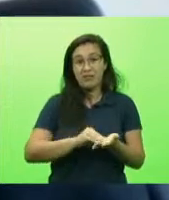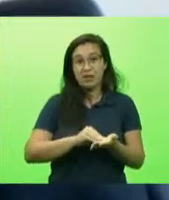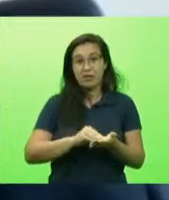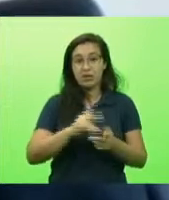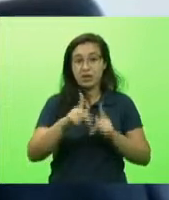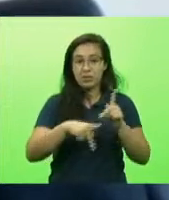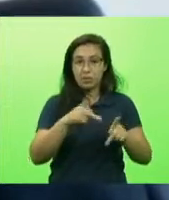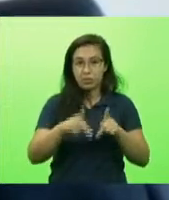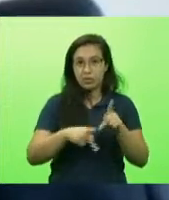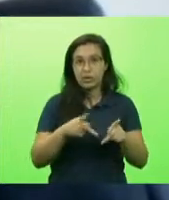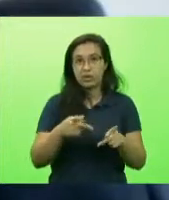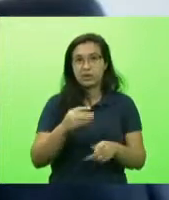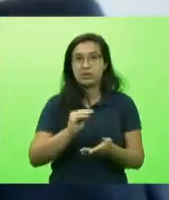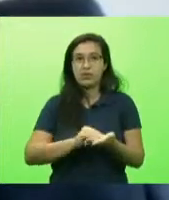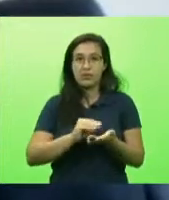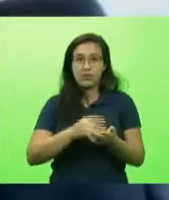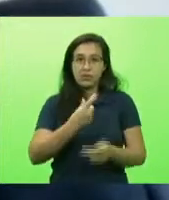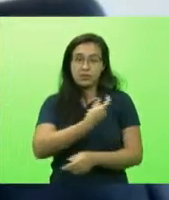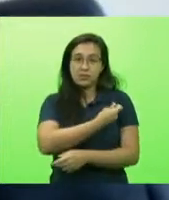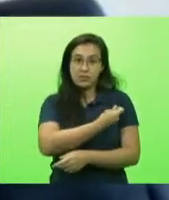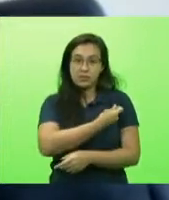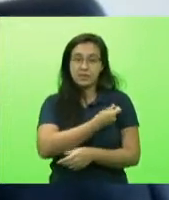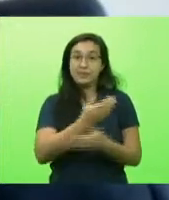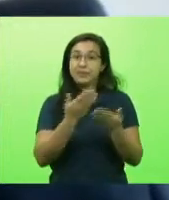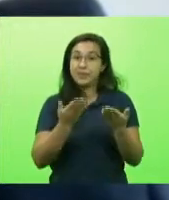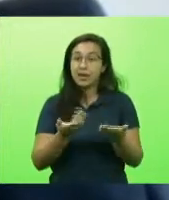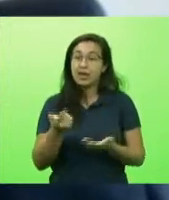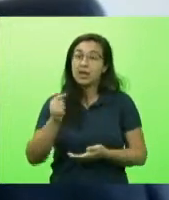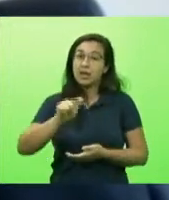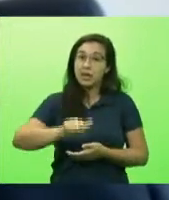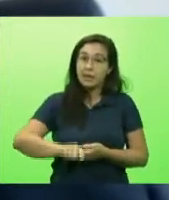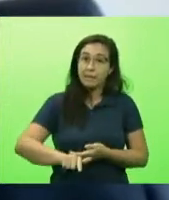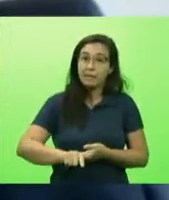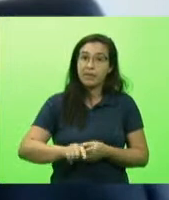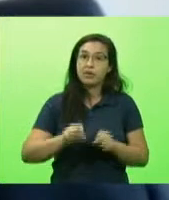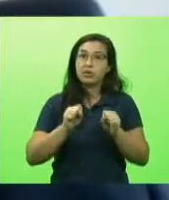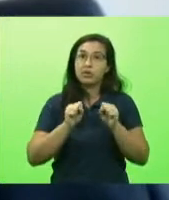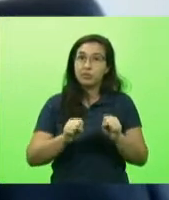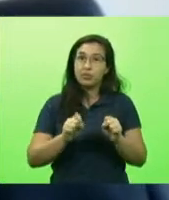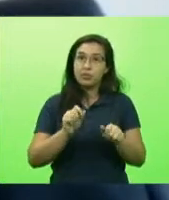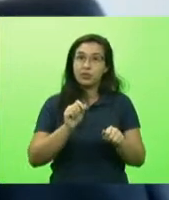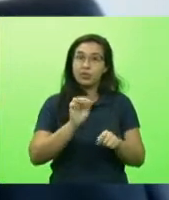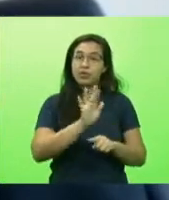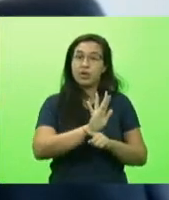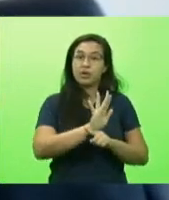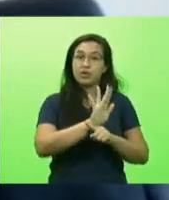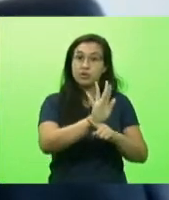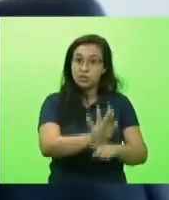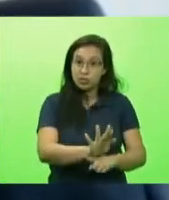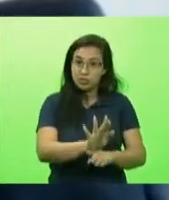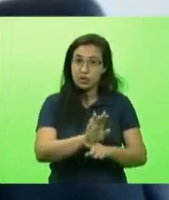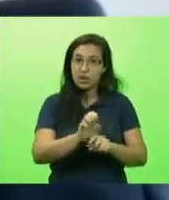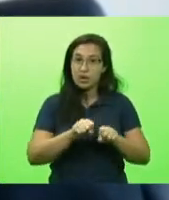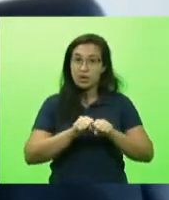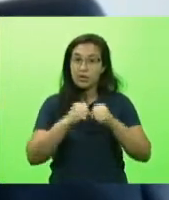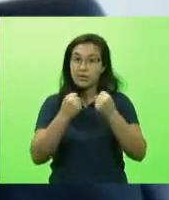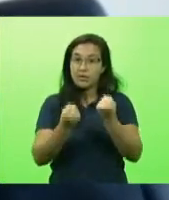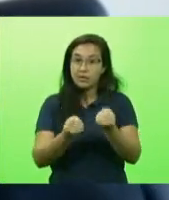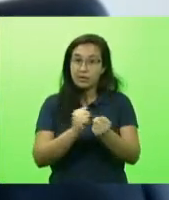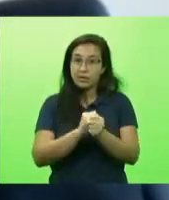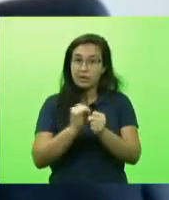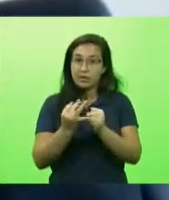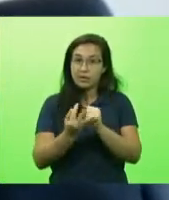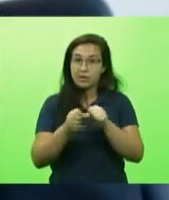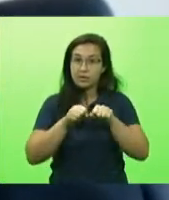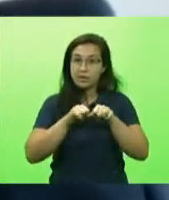a vacina é mais uma ferramenta para que se possa fazer então esse enfrentamento mas nós iremos enfrentar a pandemia durante